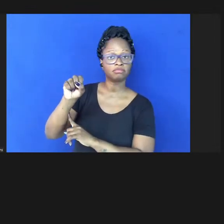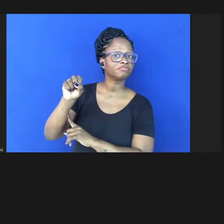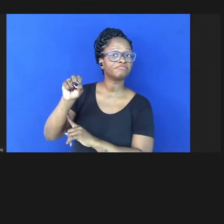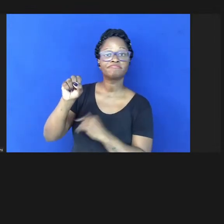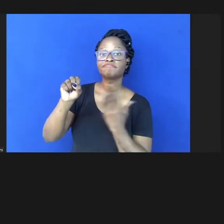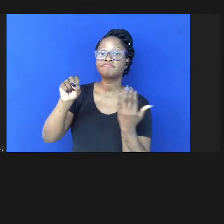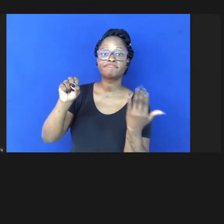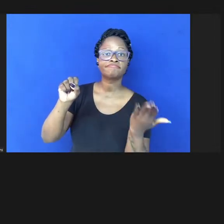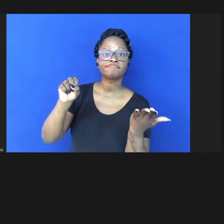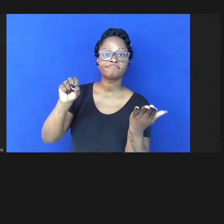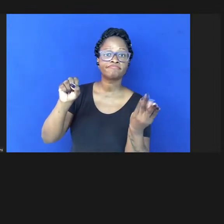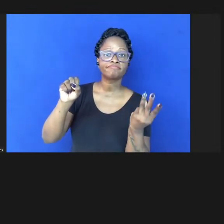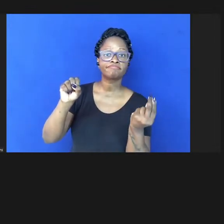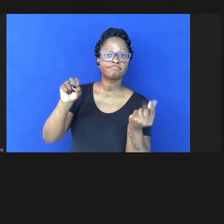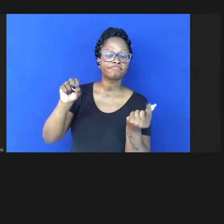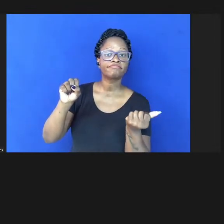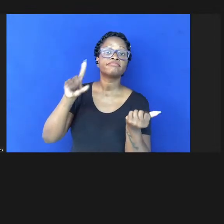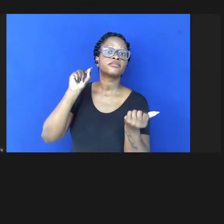que